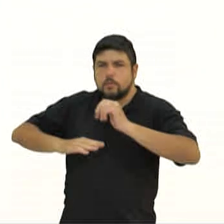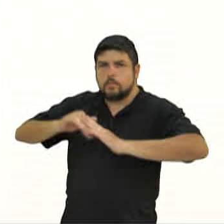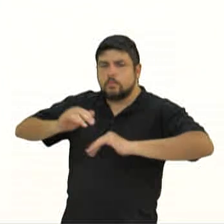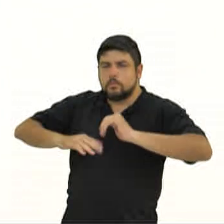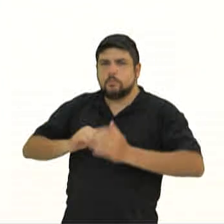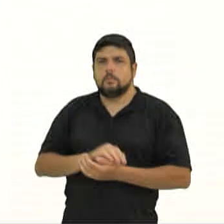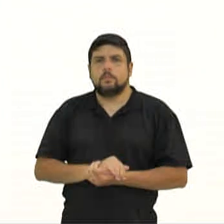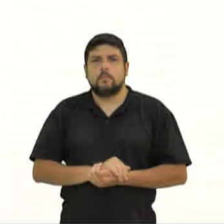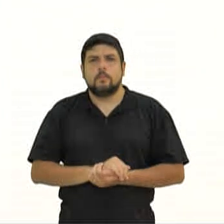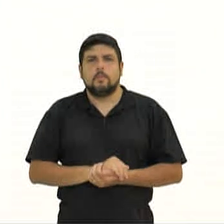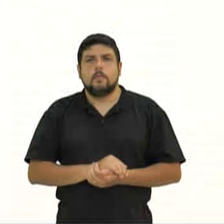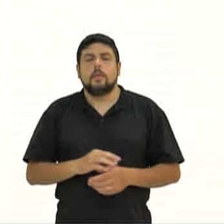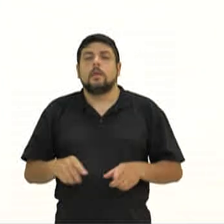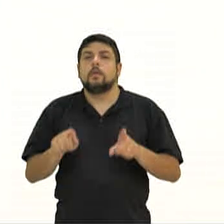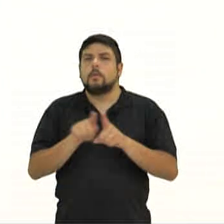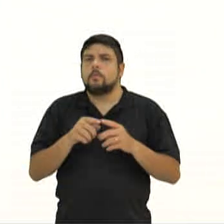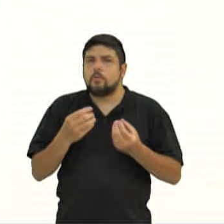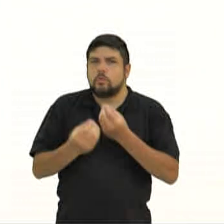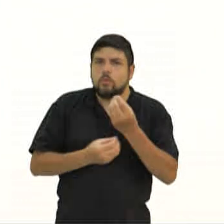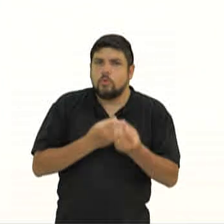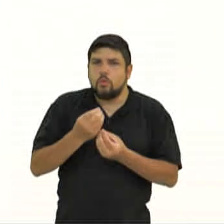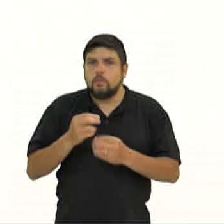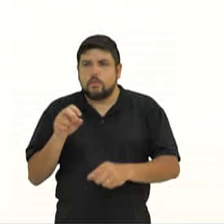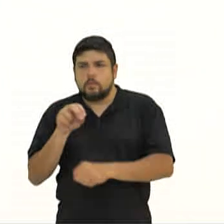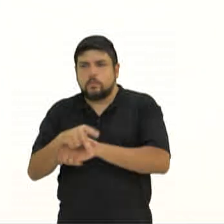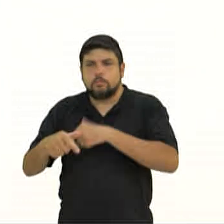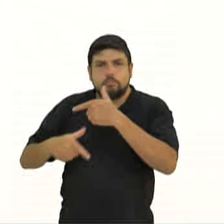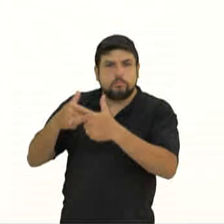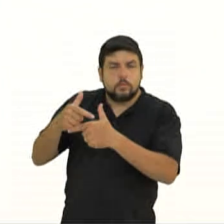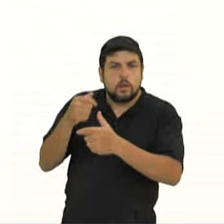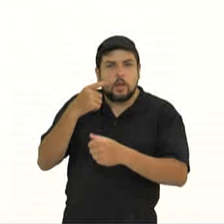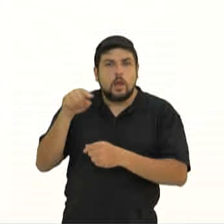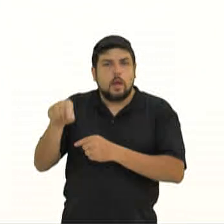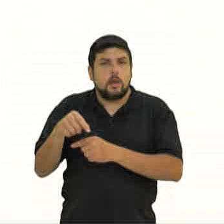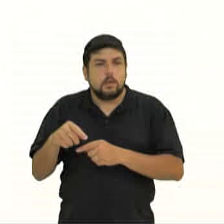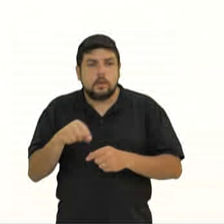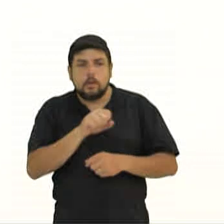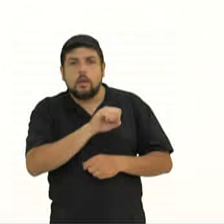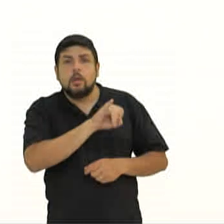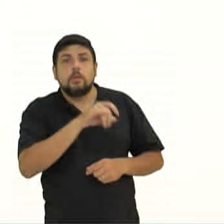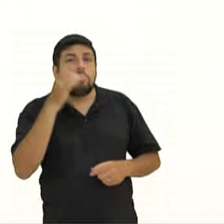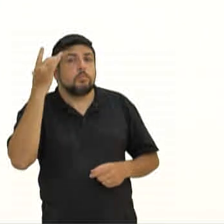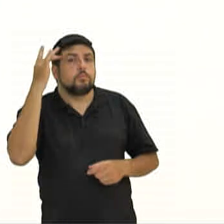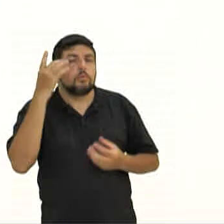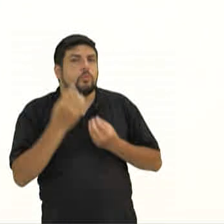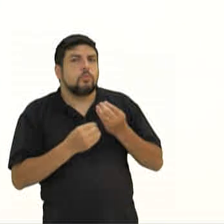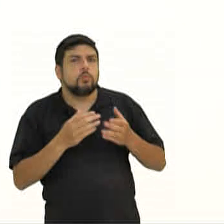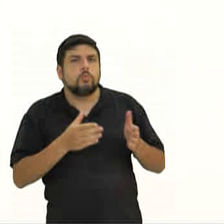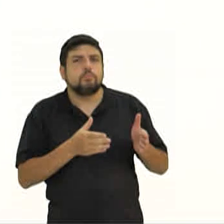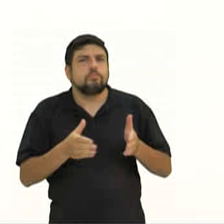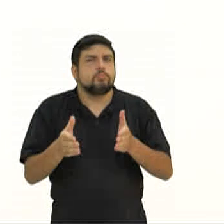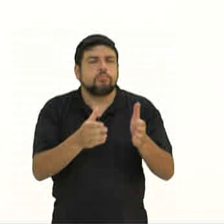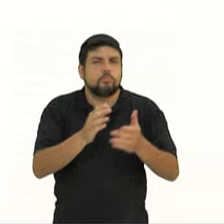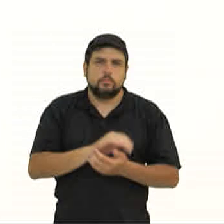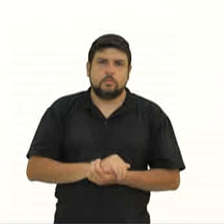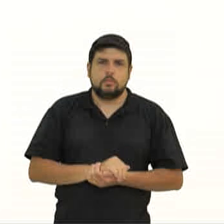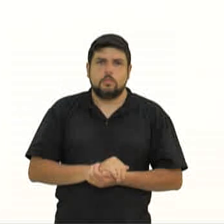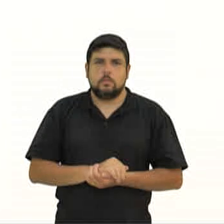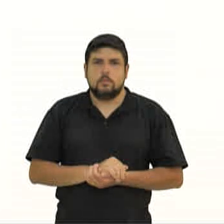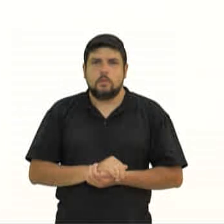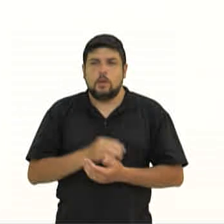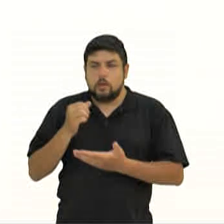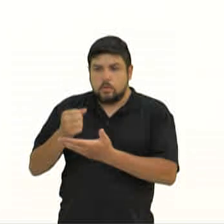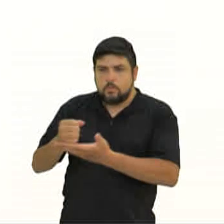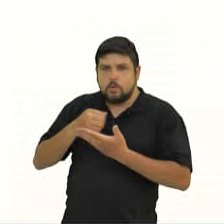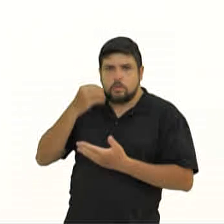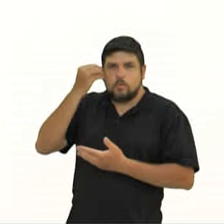aspectos mercadológicos e emocionais, o serviço pode ajudar quem ainda não sabe qual profissão seguir. Com a ajuda de testes ou um